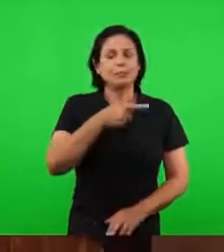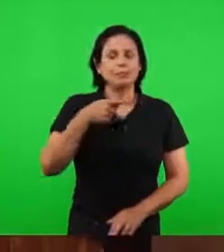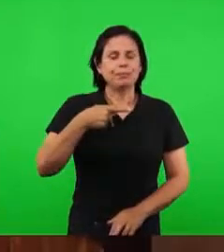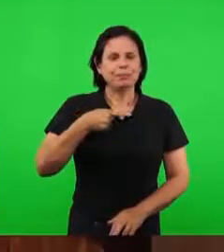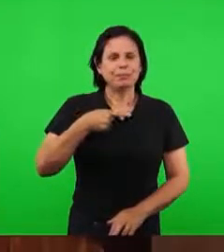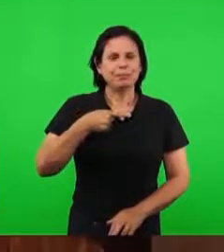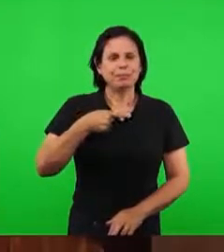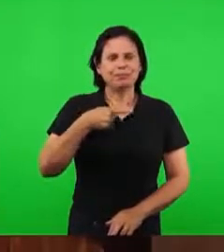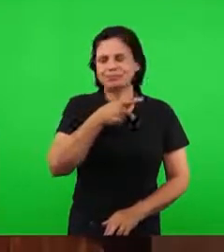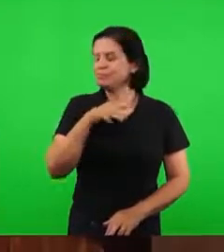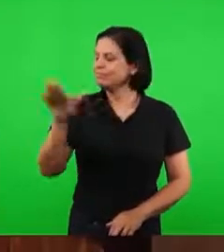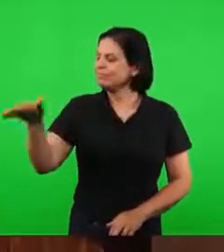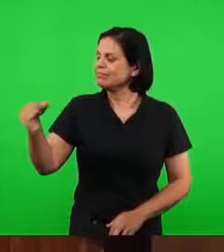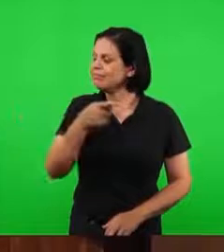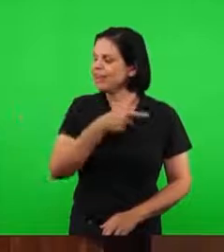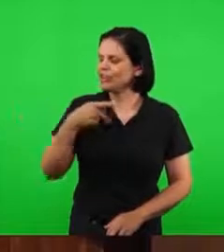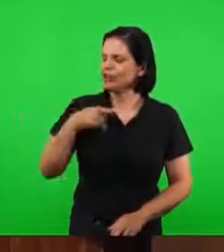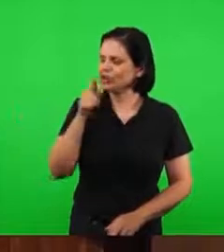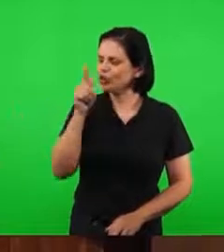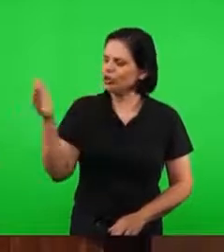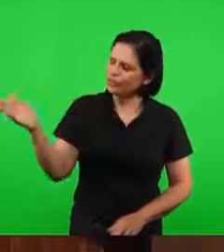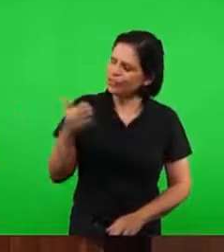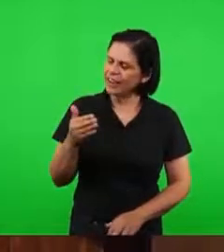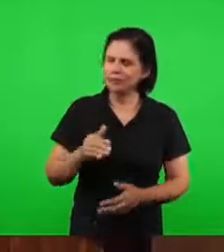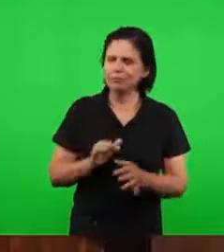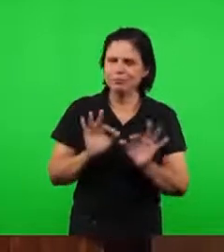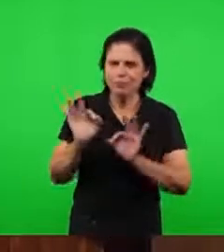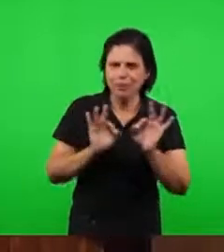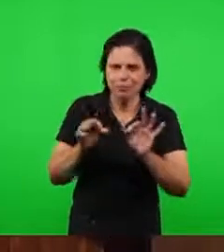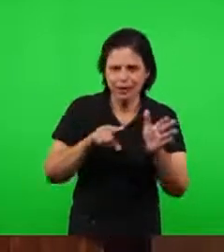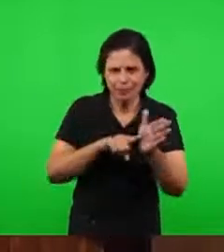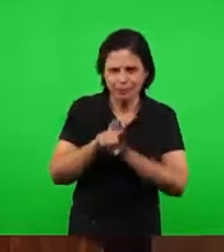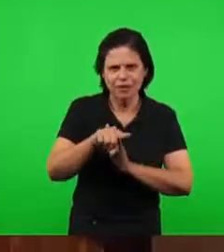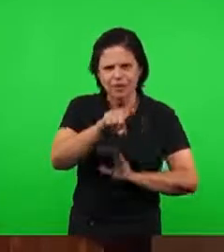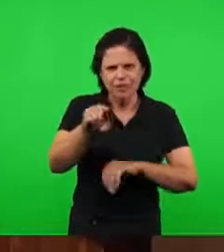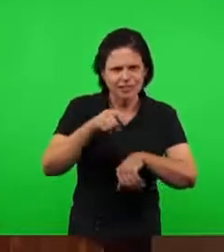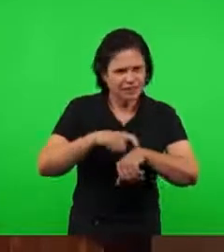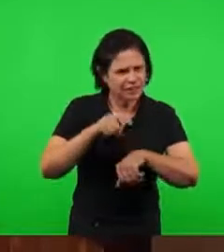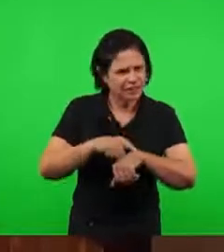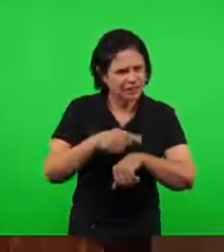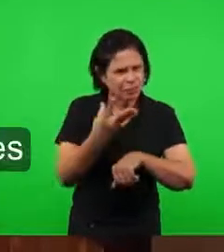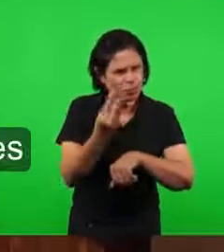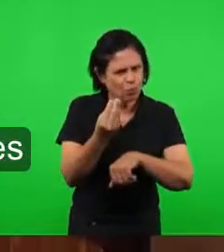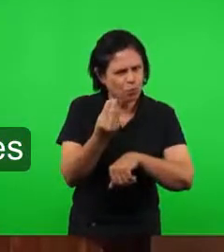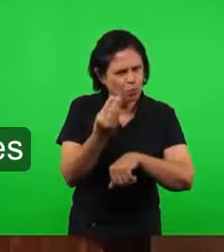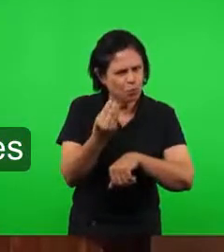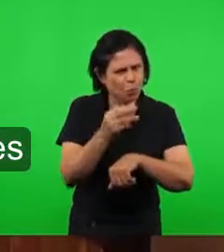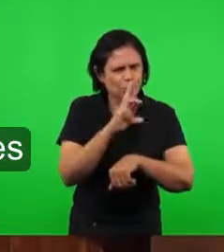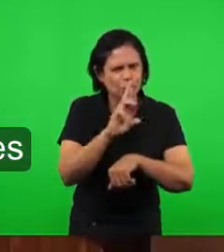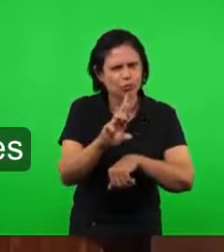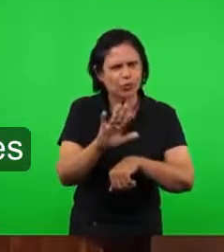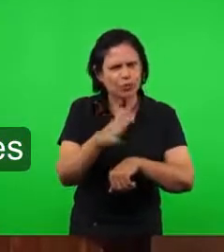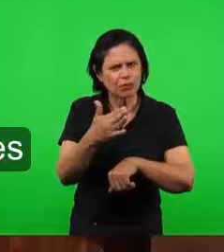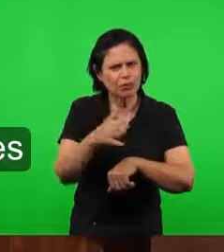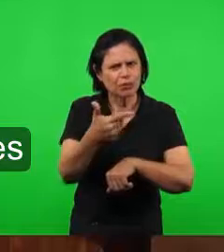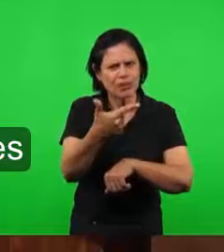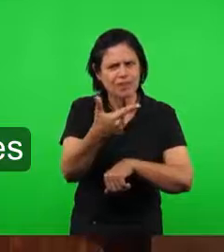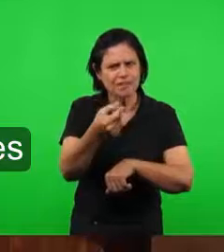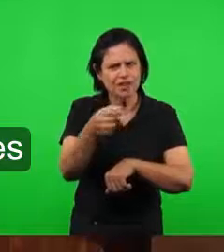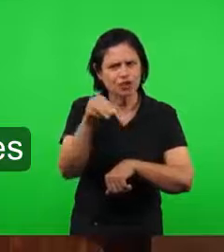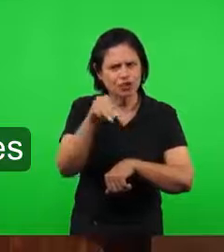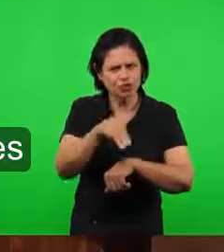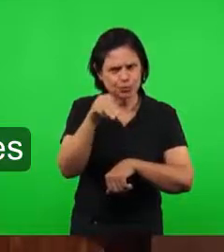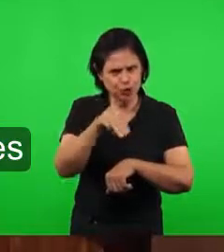que ele formule essa pergunta e os irmãos vão ter muito tempo para responder, pelo menos acho que uns 20 minutos,